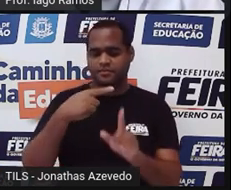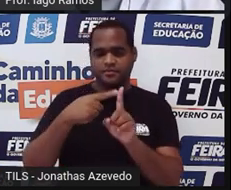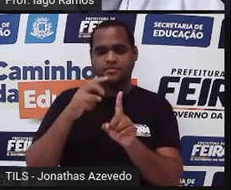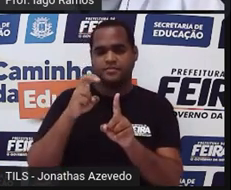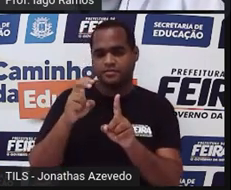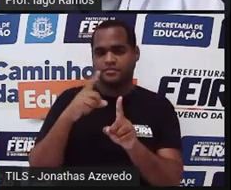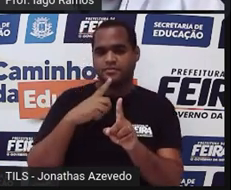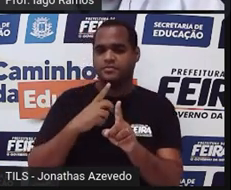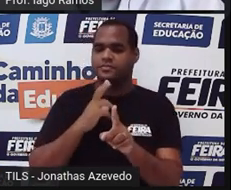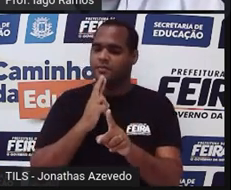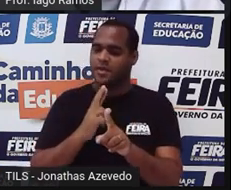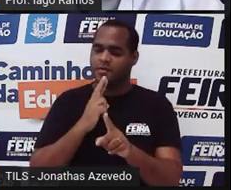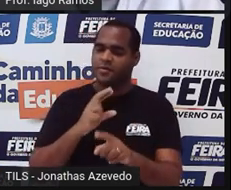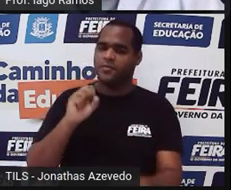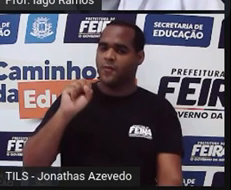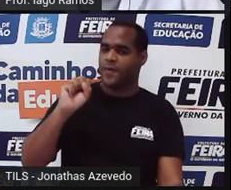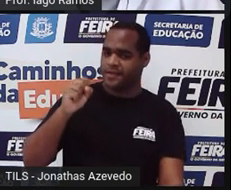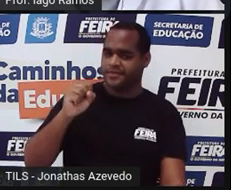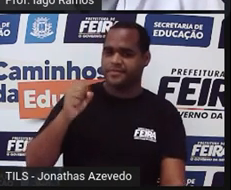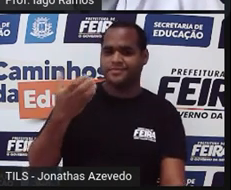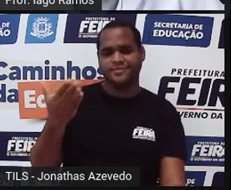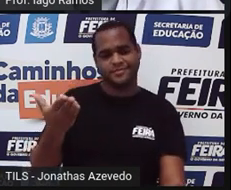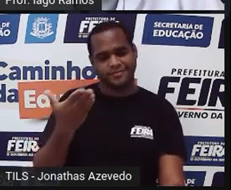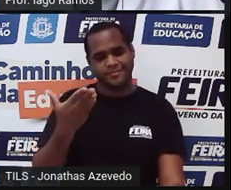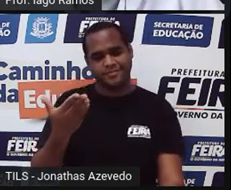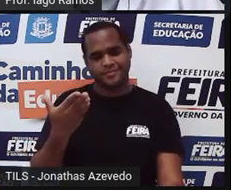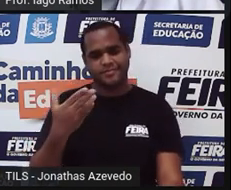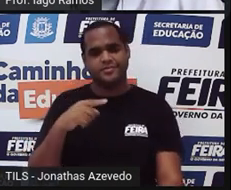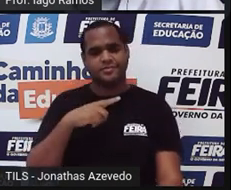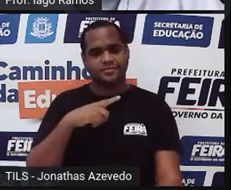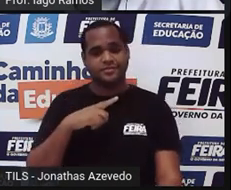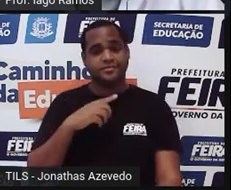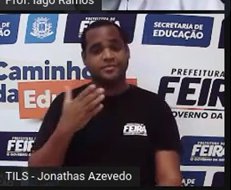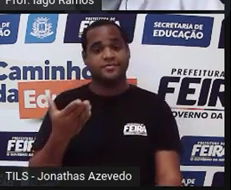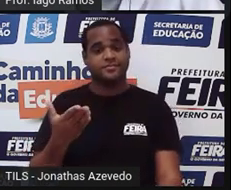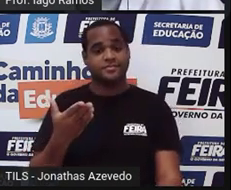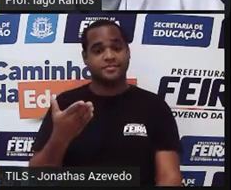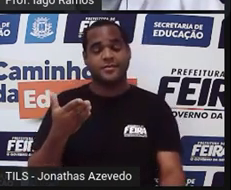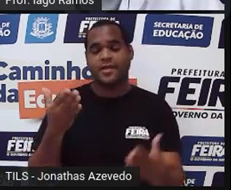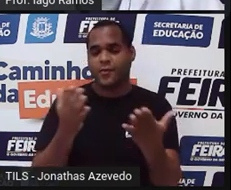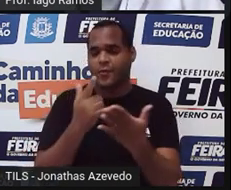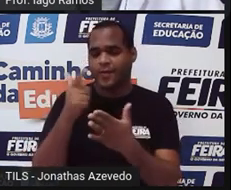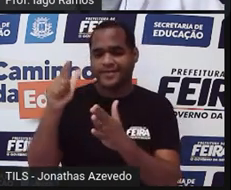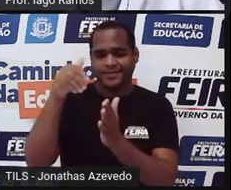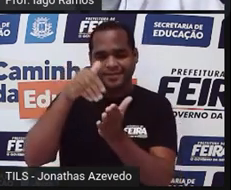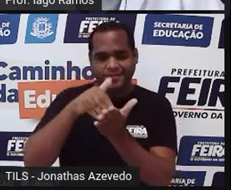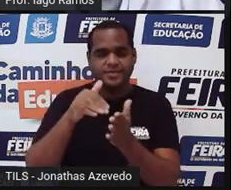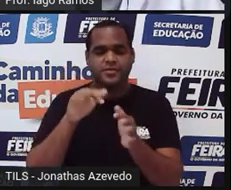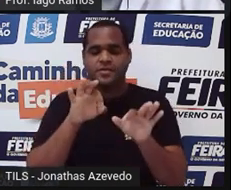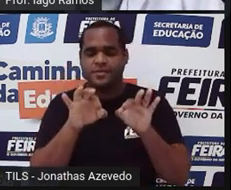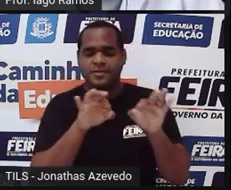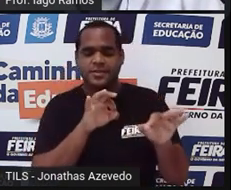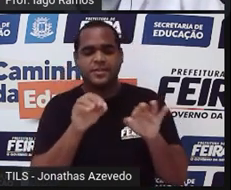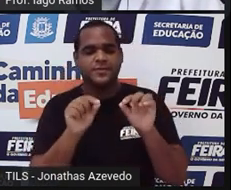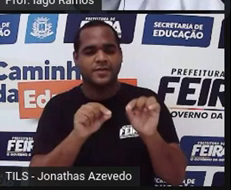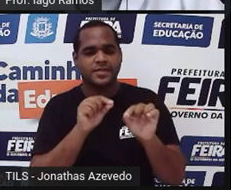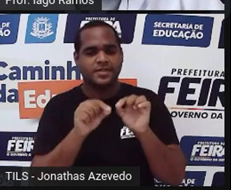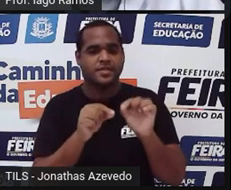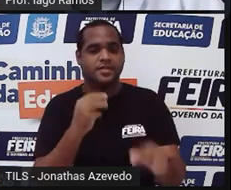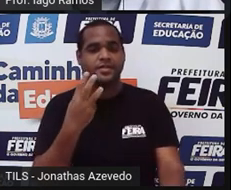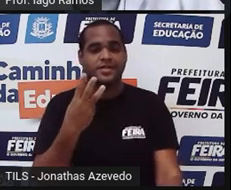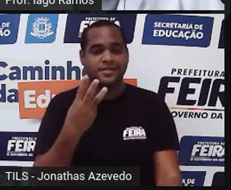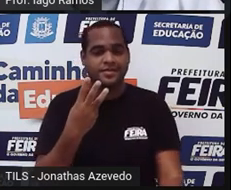é igual a 8, né? 4 é menor do que 8. E agora, o último lado ali para a gente fazer isso é o lado